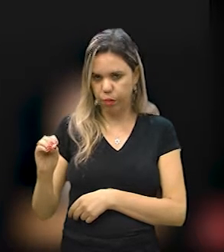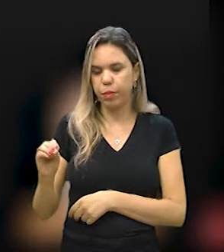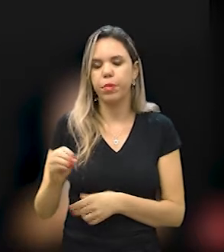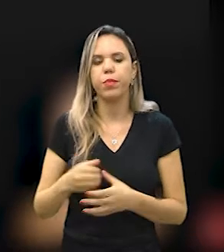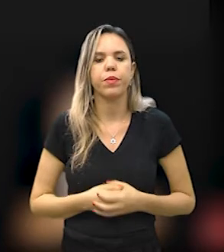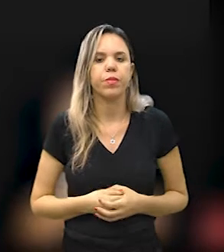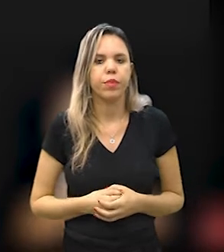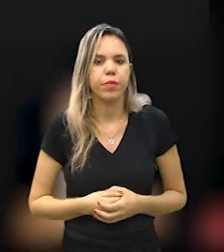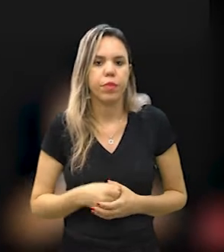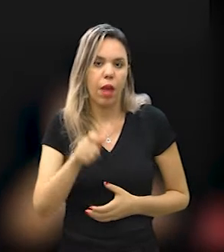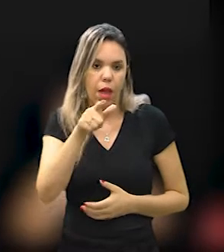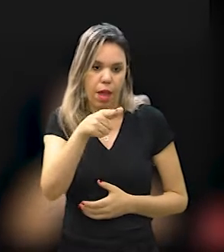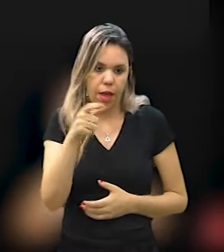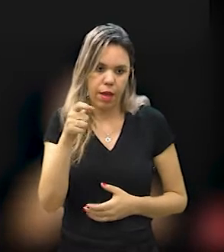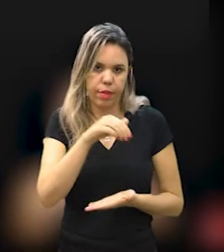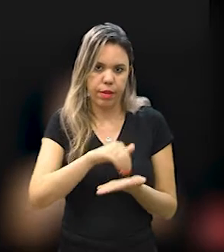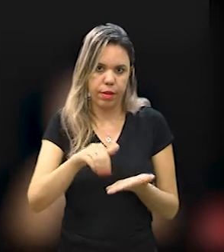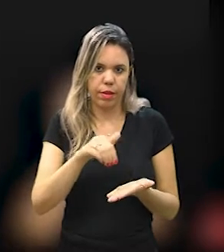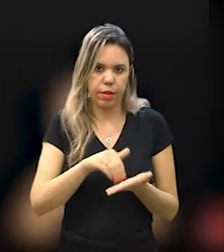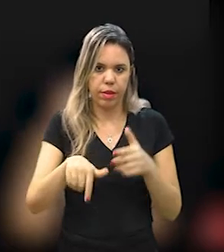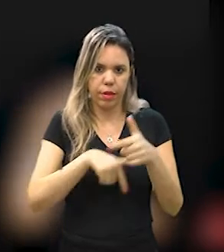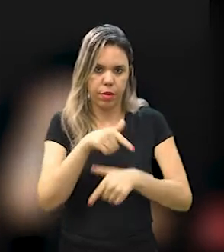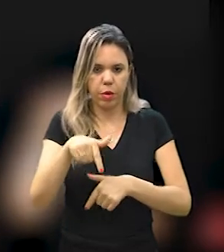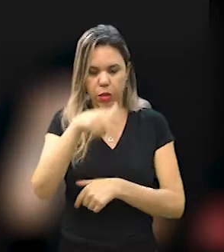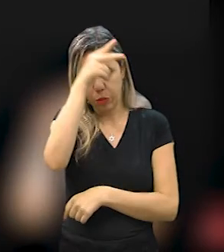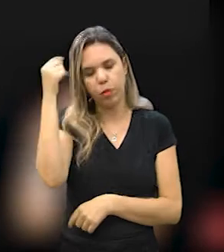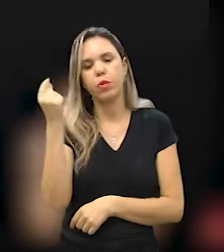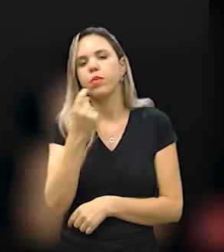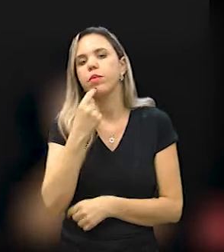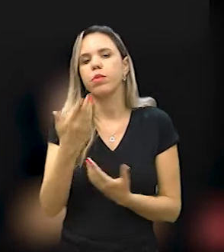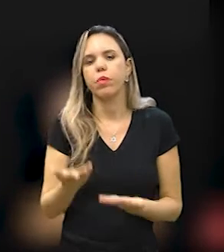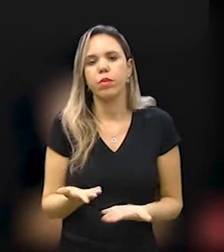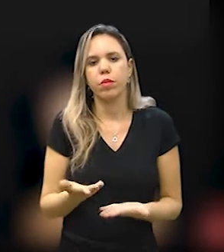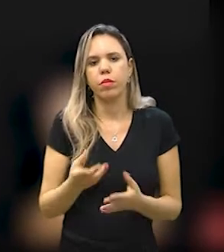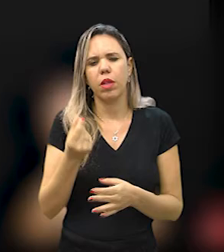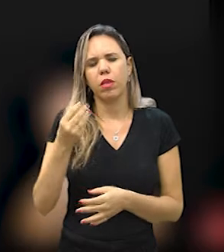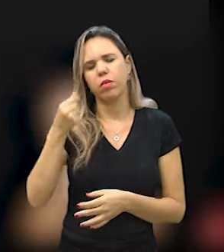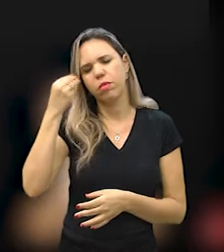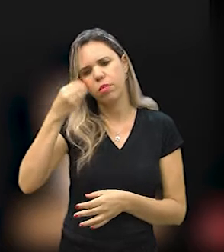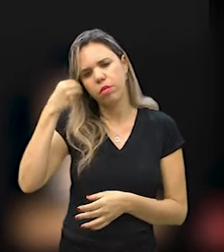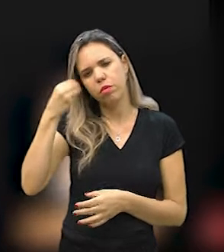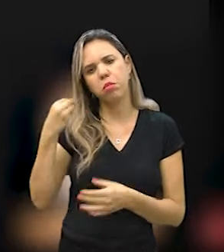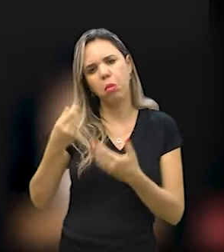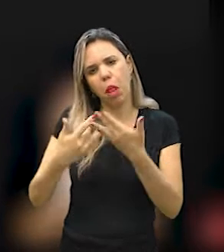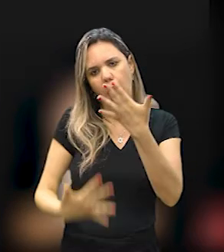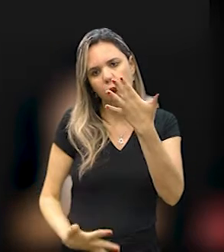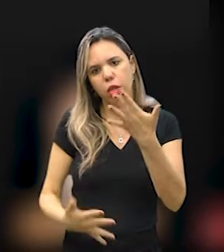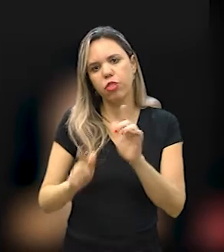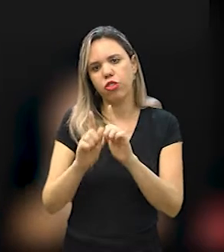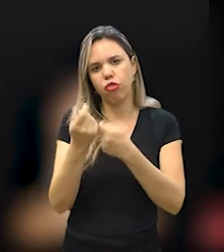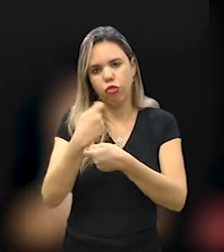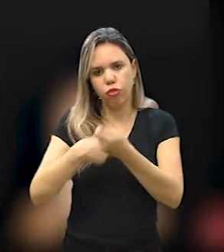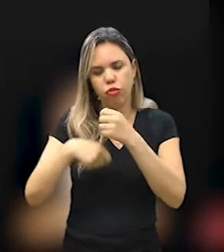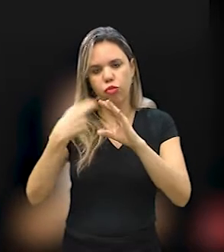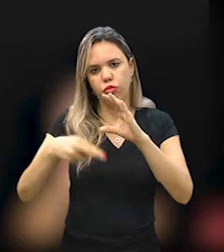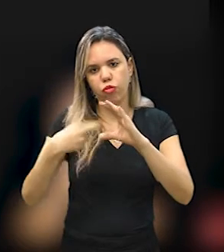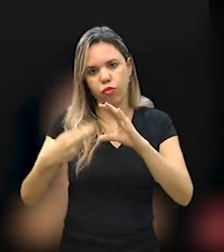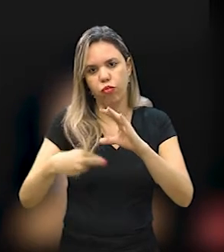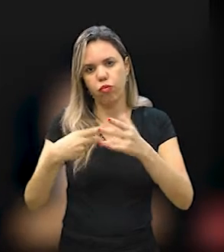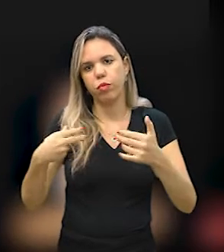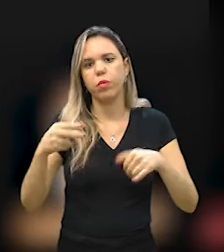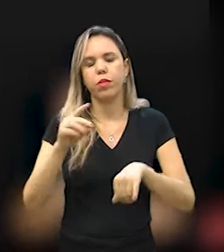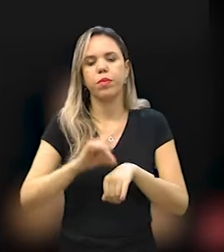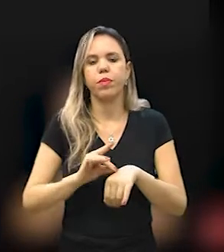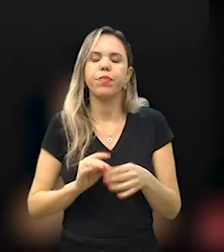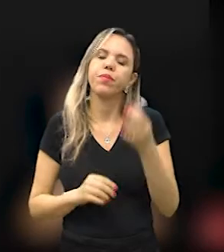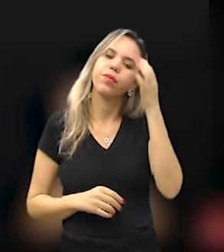Ronaldo Hipólito, ex-secretário de Serviços Públicos de Campinas e com longa experiência em áreas como gestão de resíduos